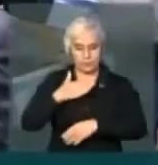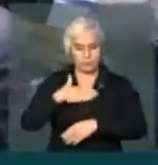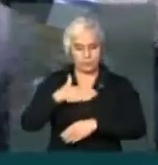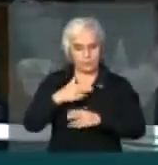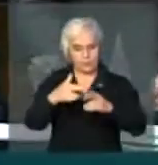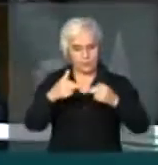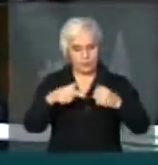Deputado...